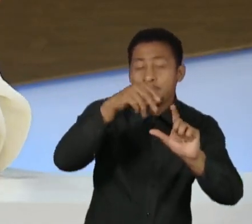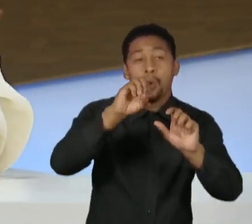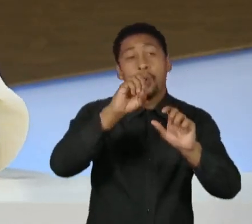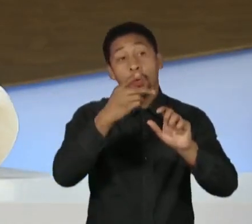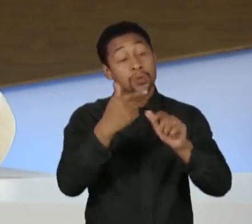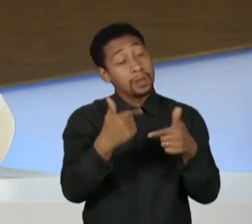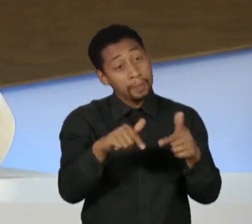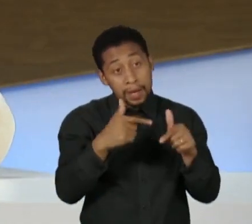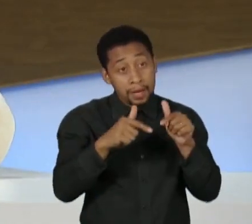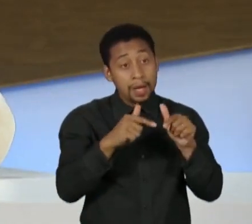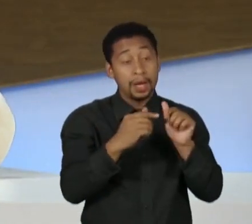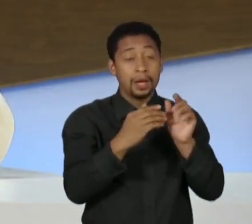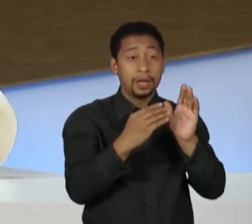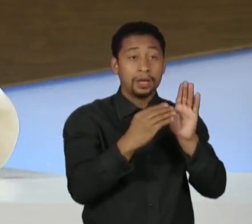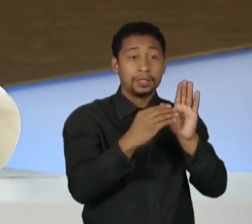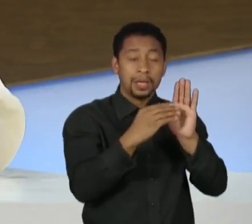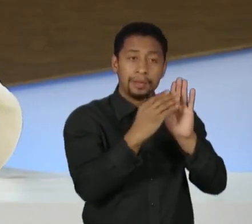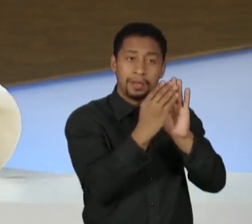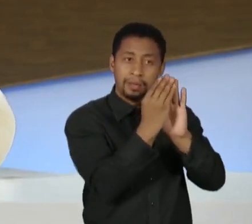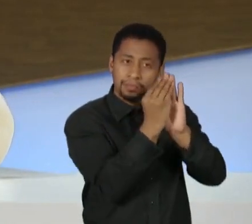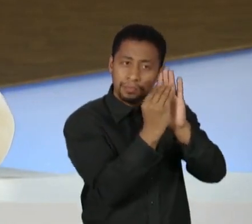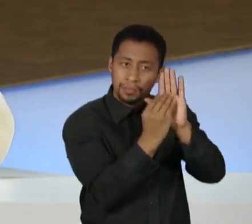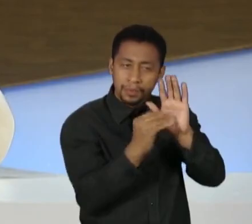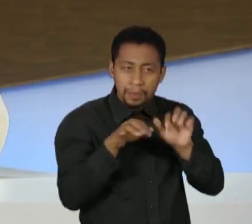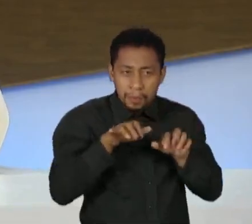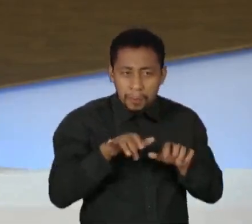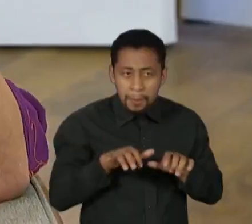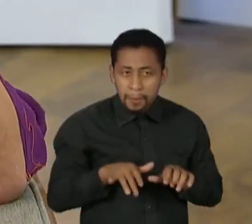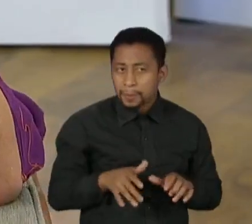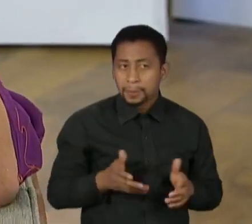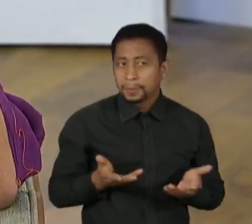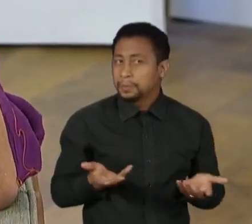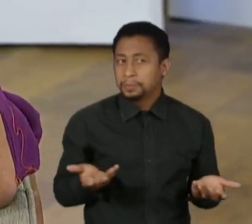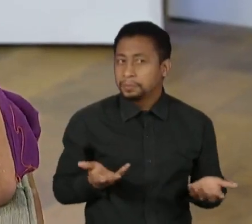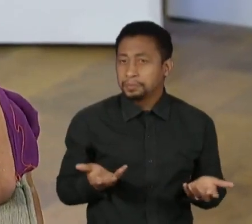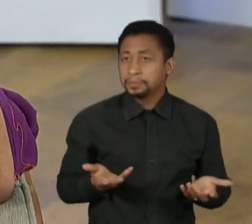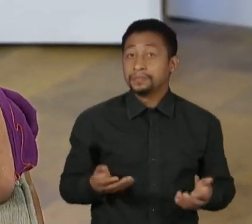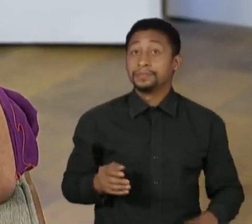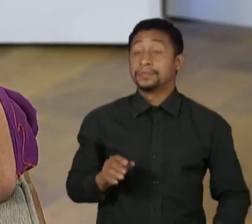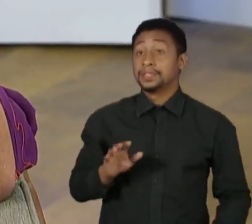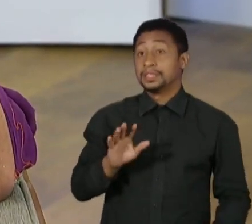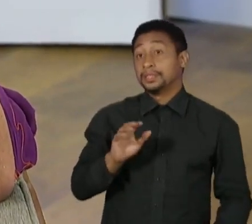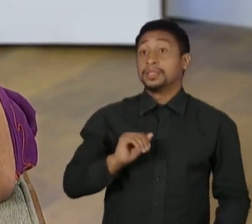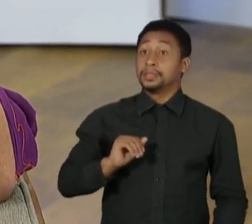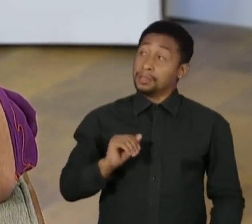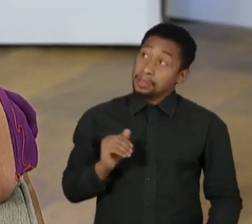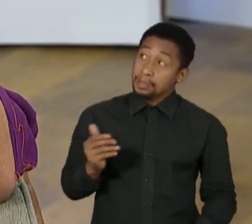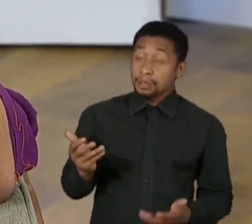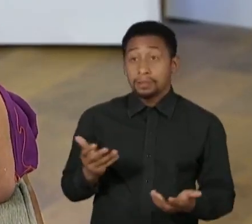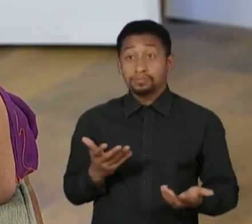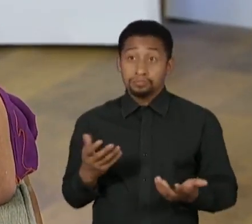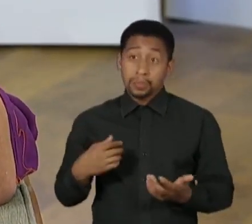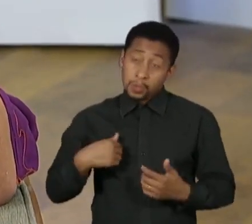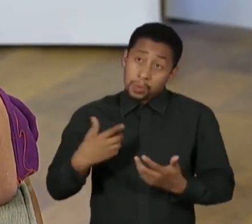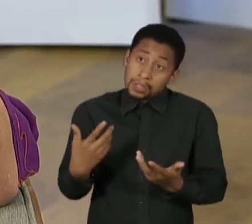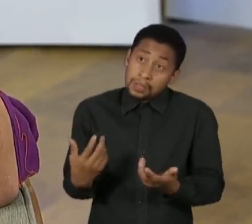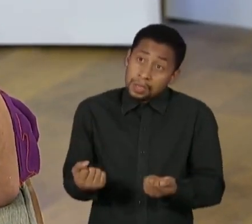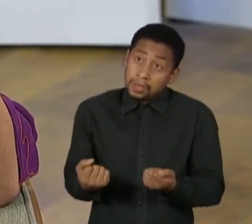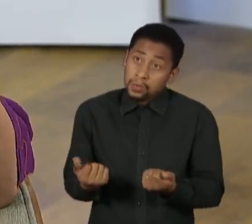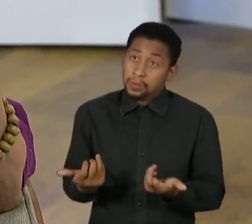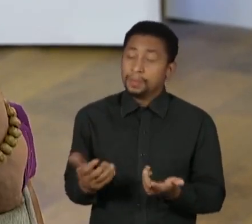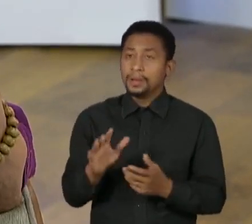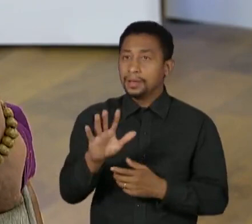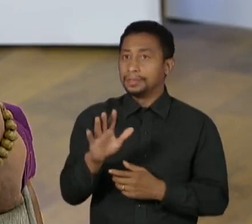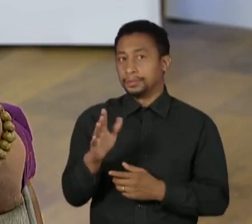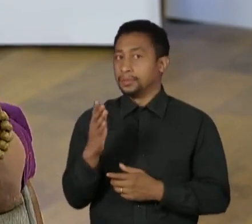que não é uma coisa que já aconteceu na sua vida? Está aberta essa porta, não é uma coisa muito